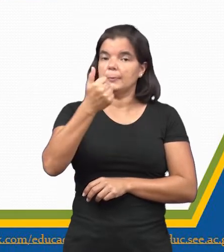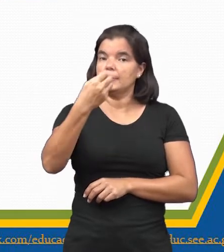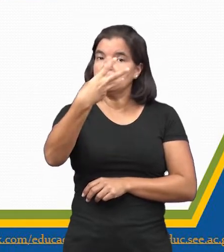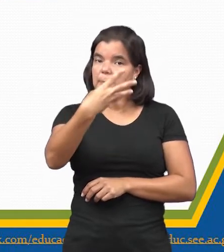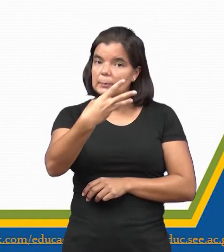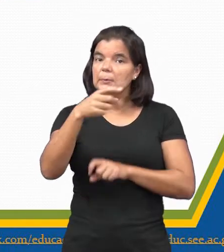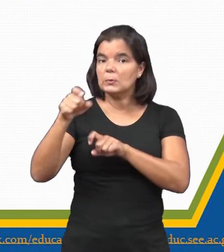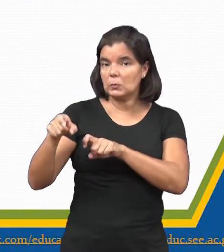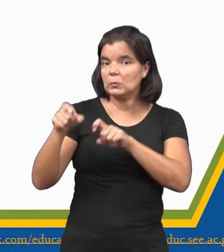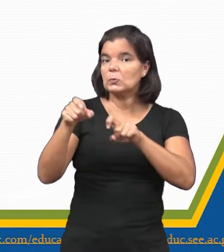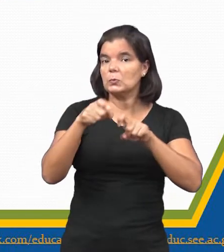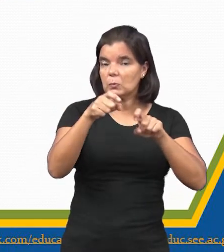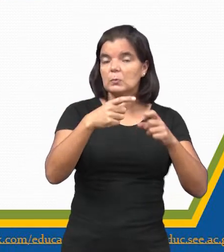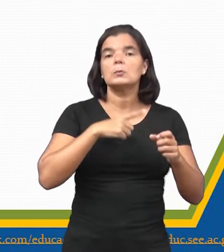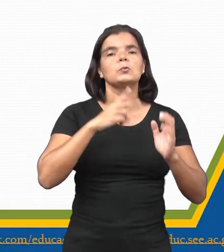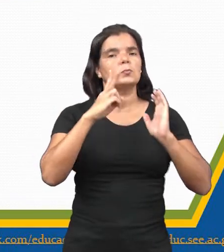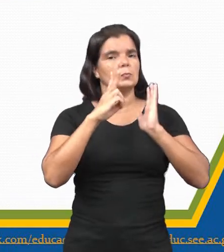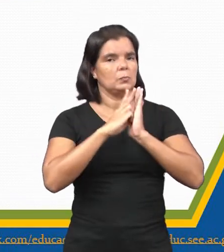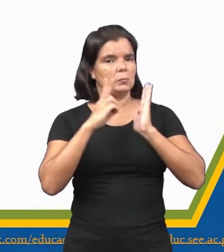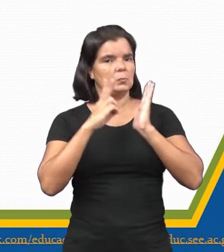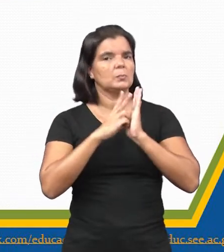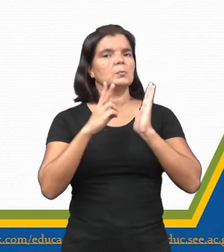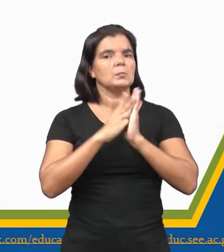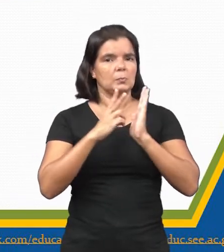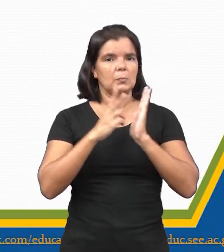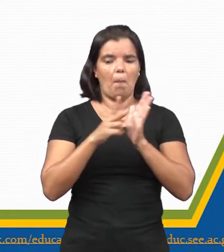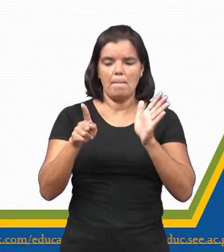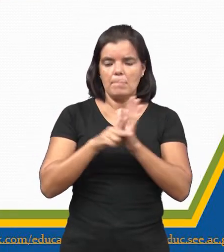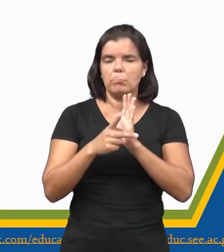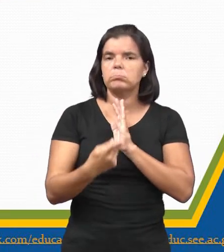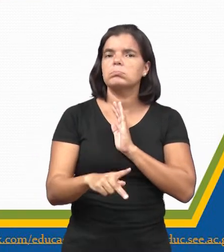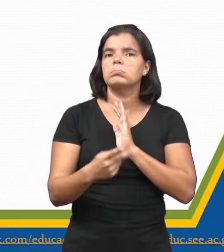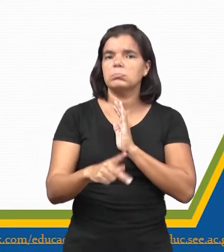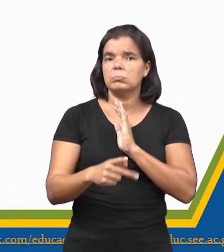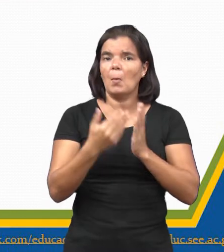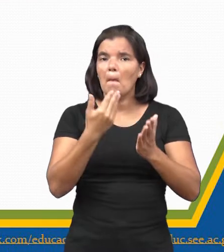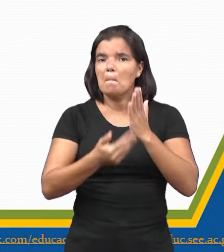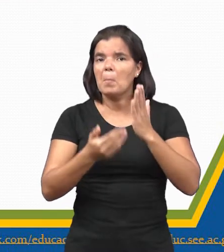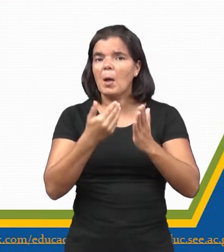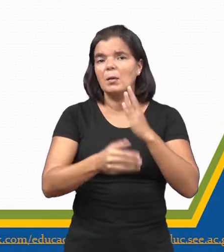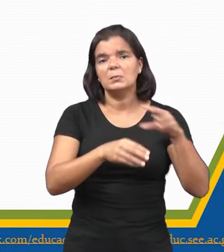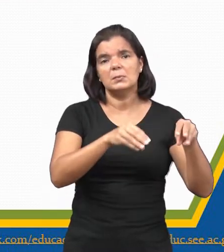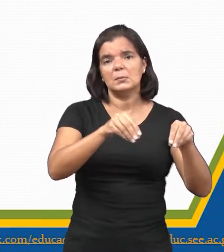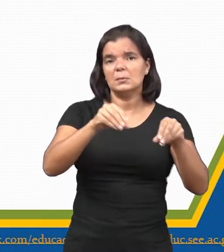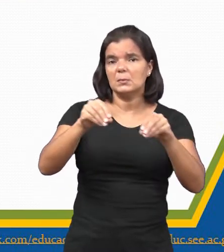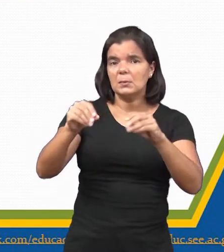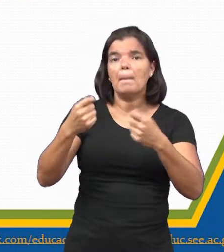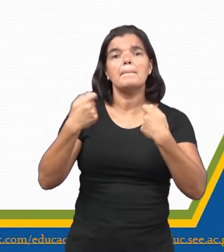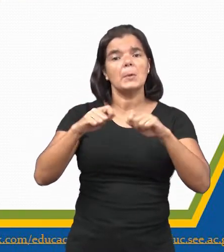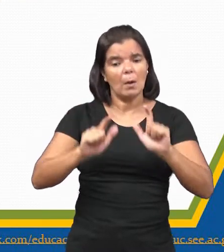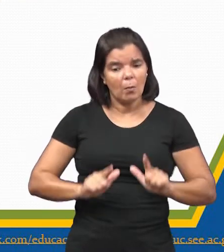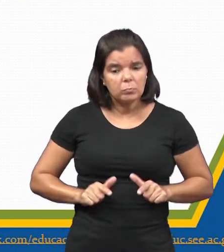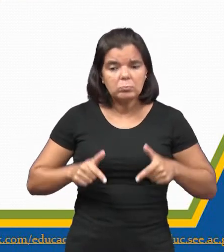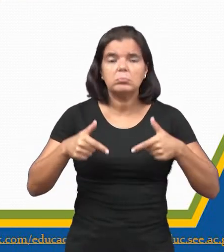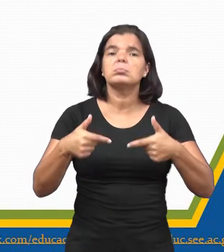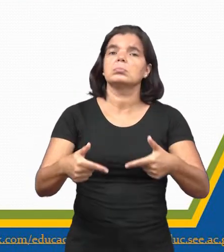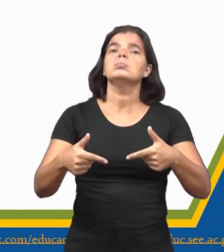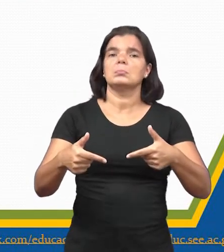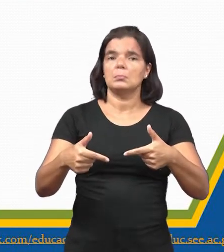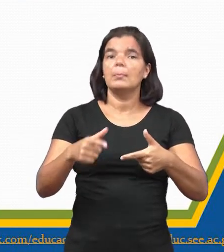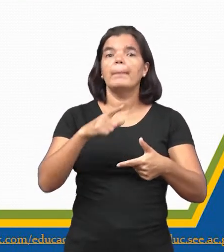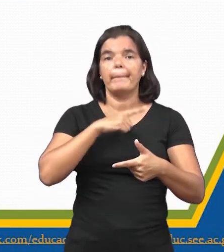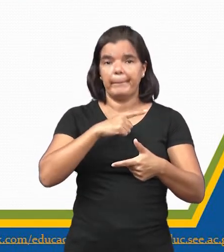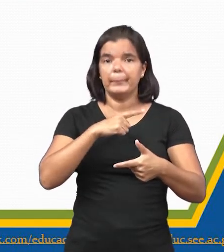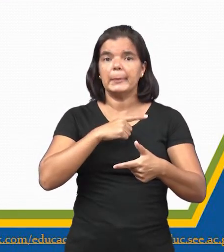colônias, haviam povos indígenas, né? Os povos nativos, que eles foram perdendo seu território, tiveram que lutar também para